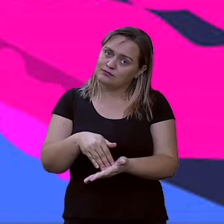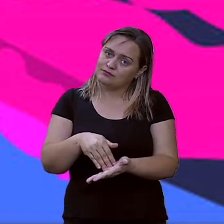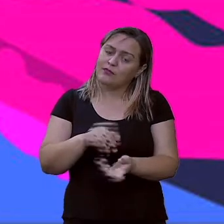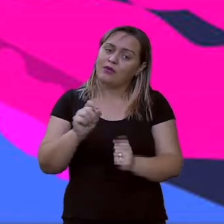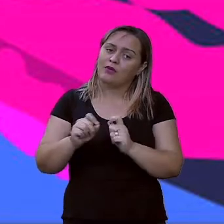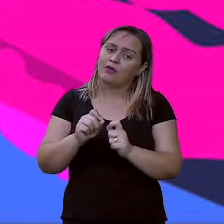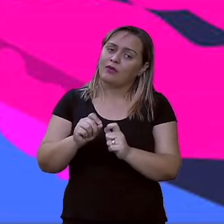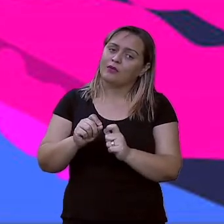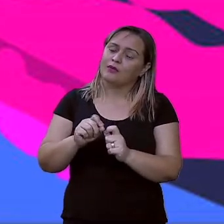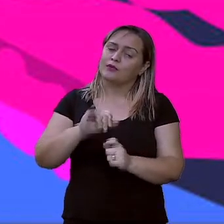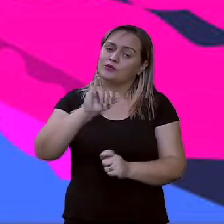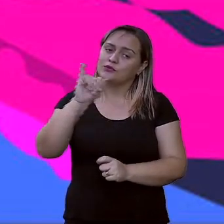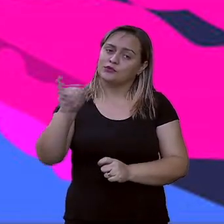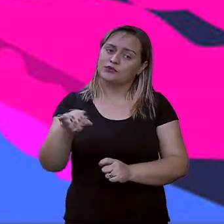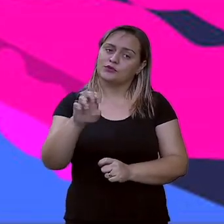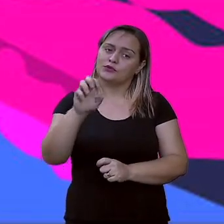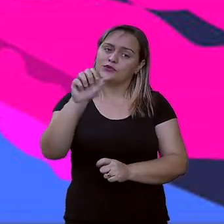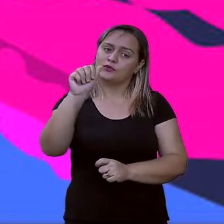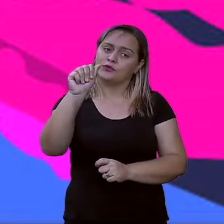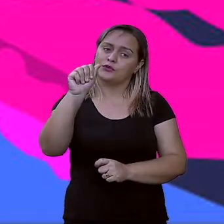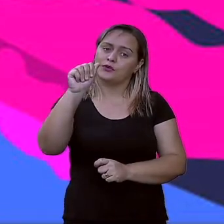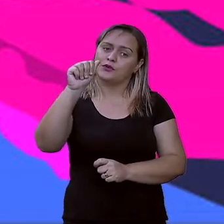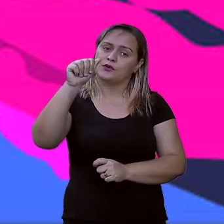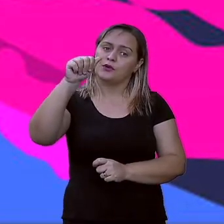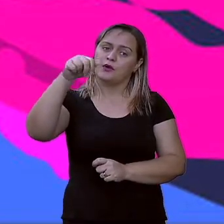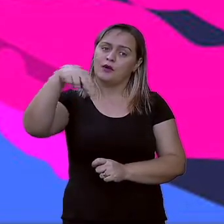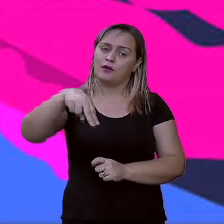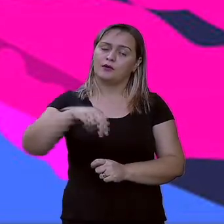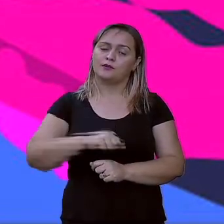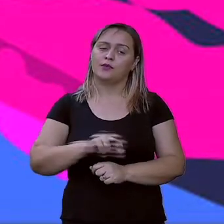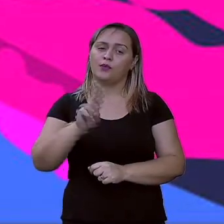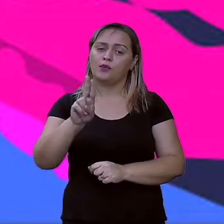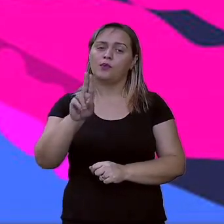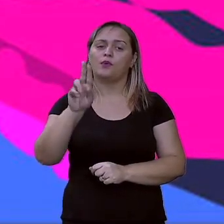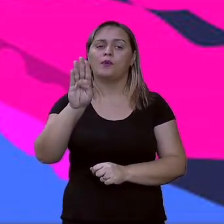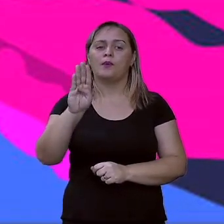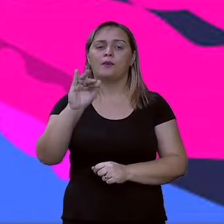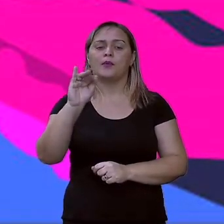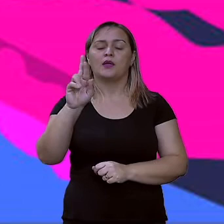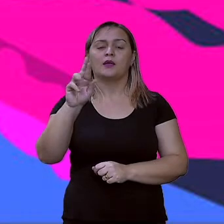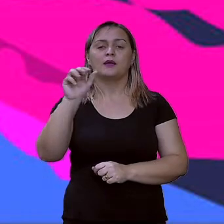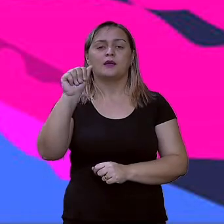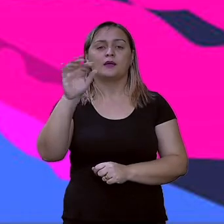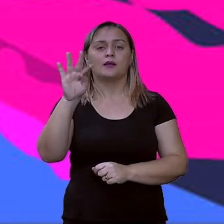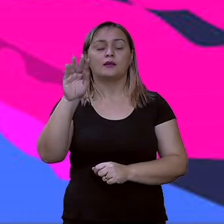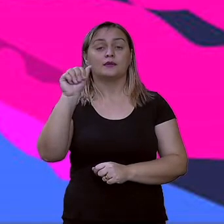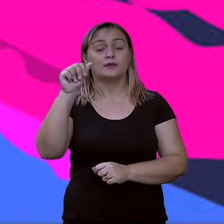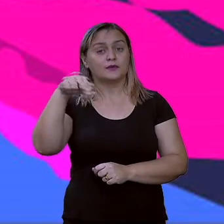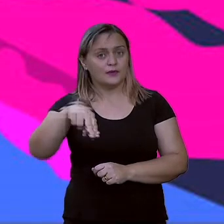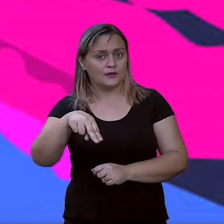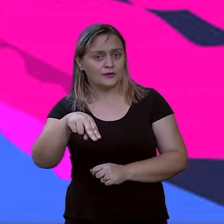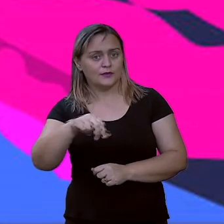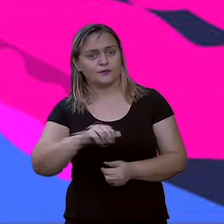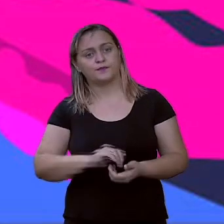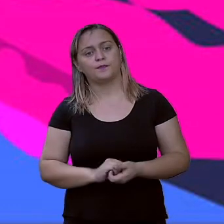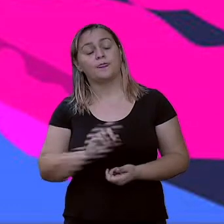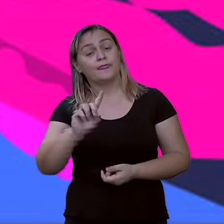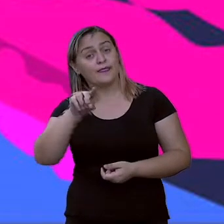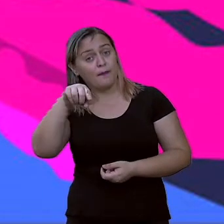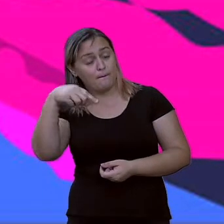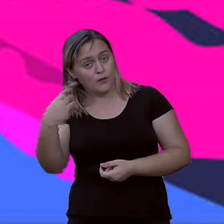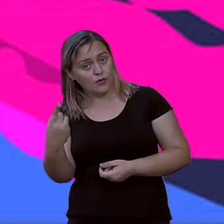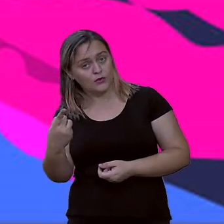Ubiratã. E aí depois disso, pessoal, do título e da assinatura, nós partimos para a introdução.